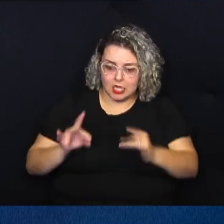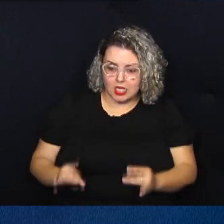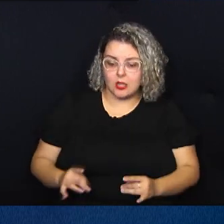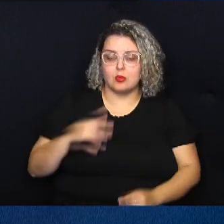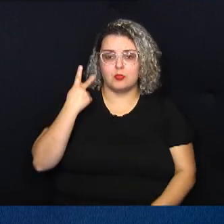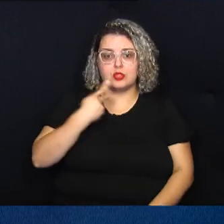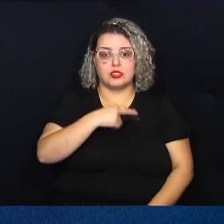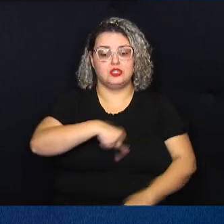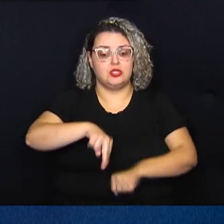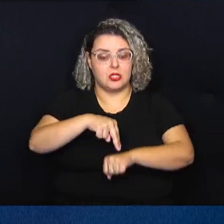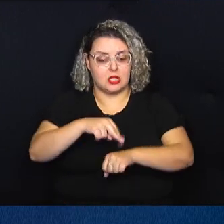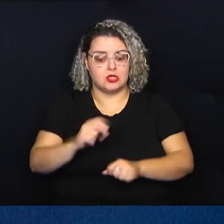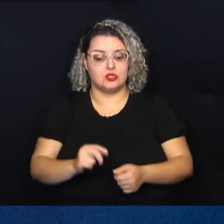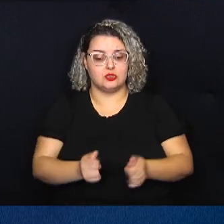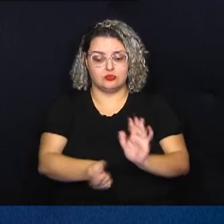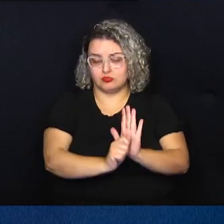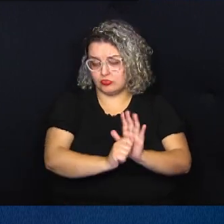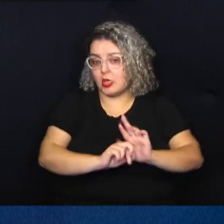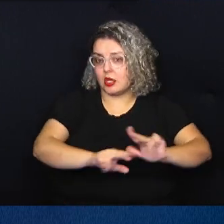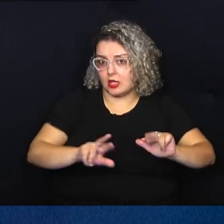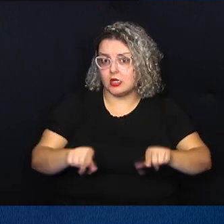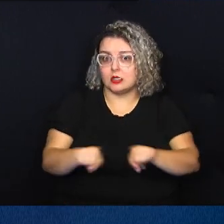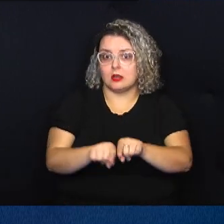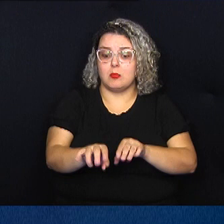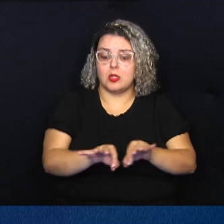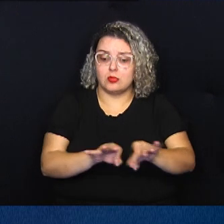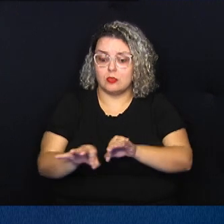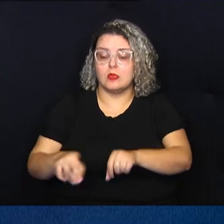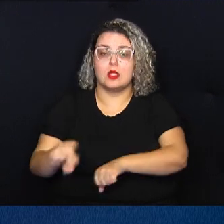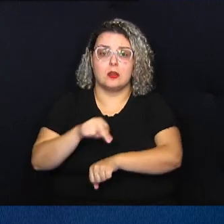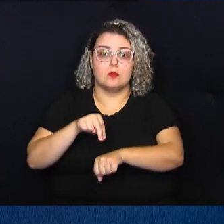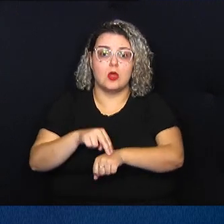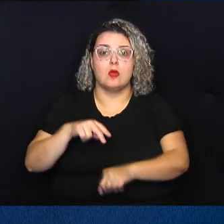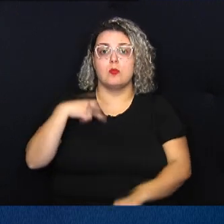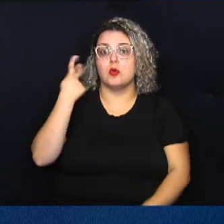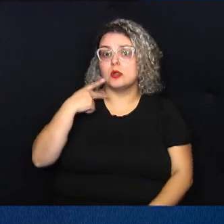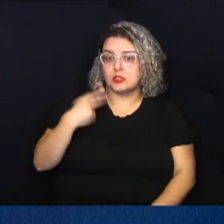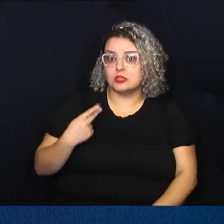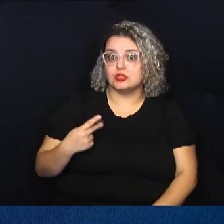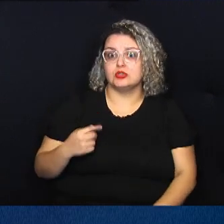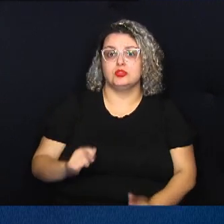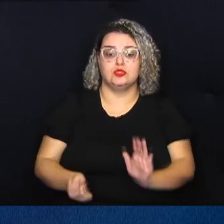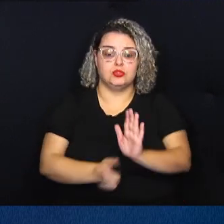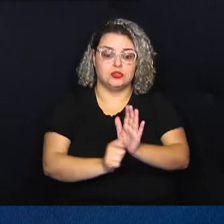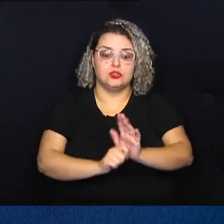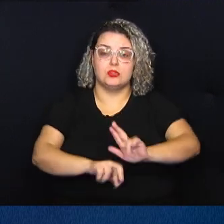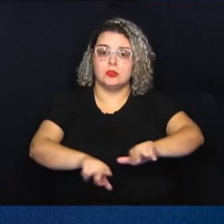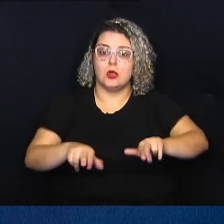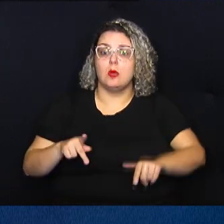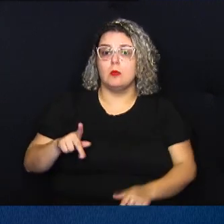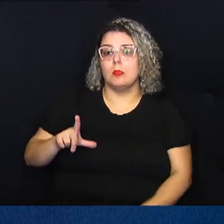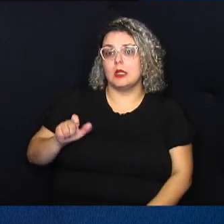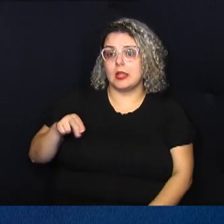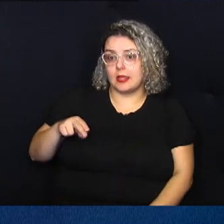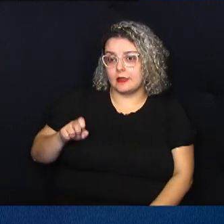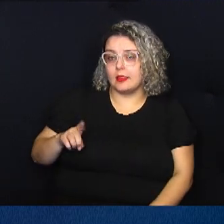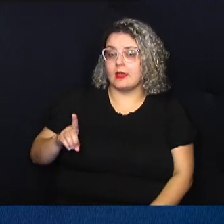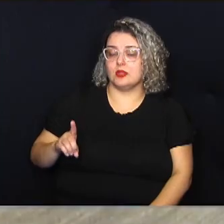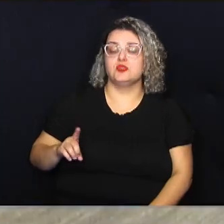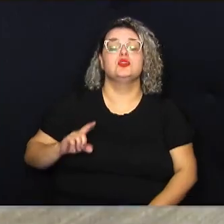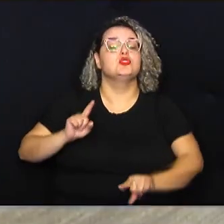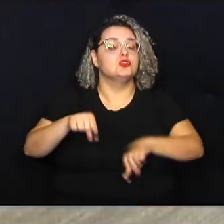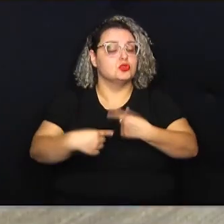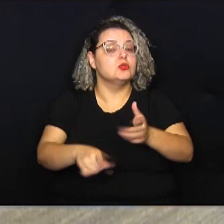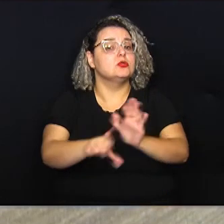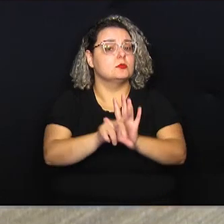Drogas e também do Plano Nacional de Política sobre Drogas, o Planade, e as respectivas legislações sobre o